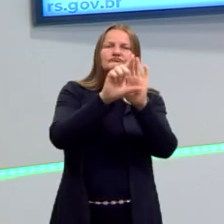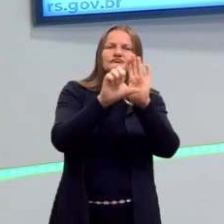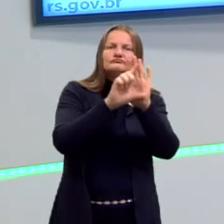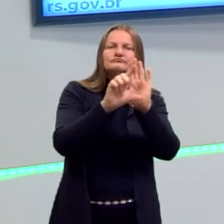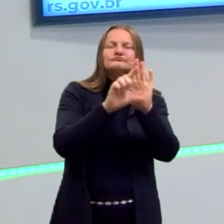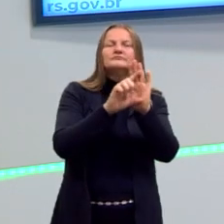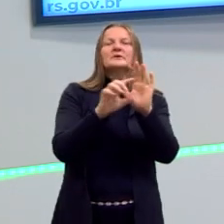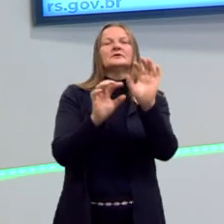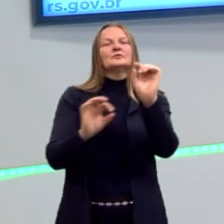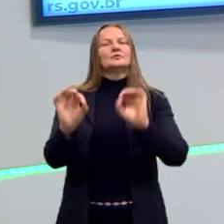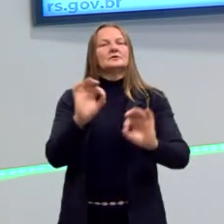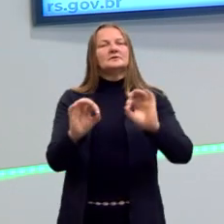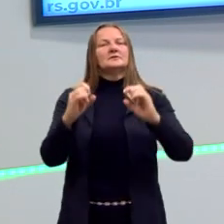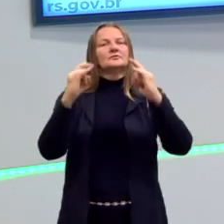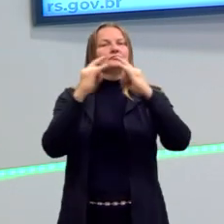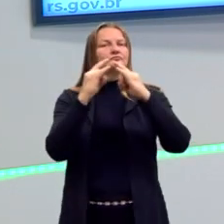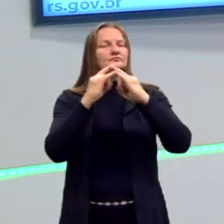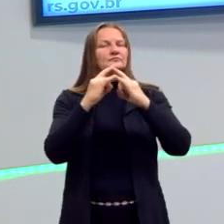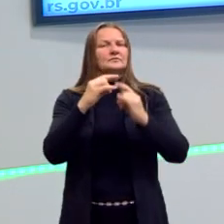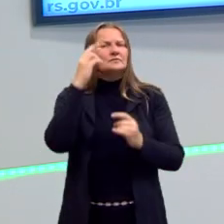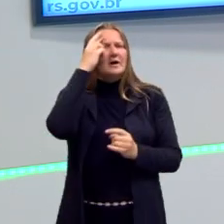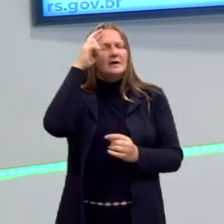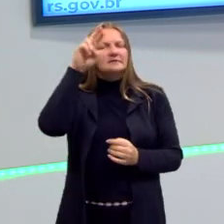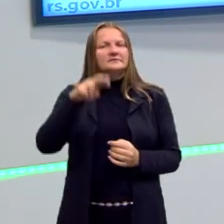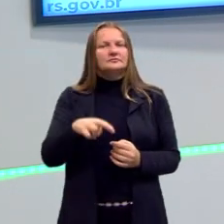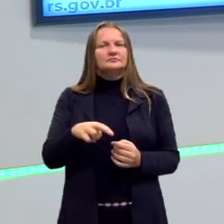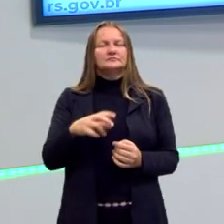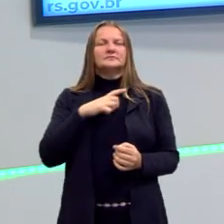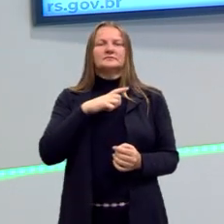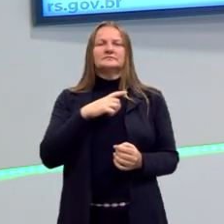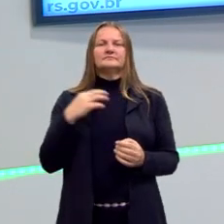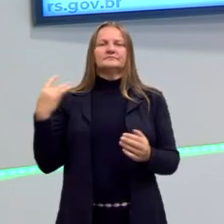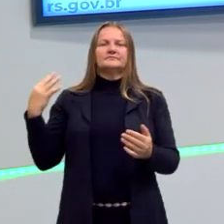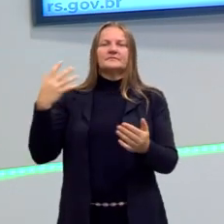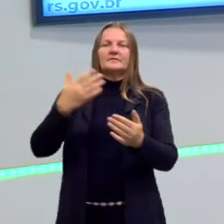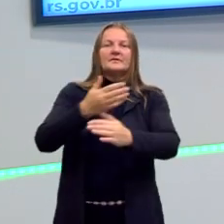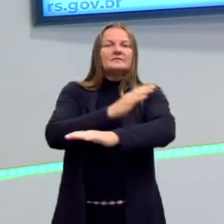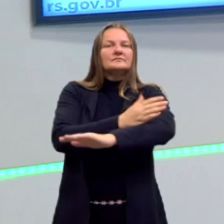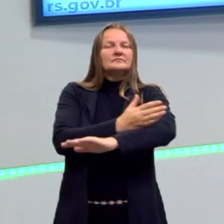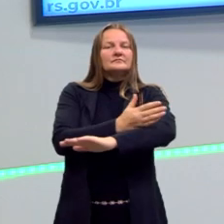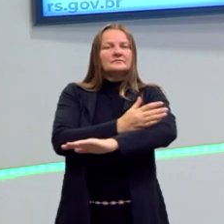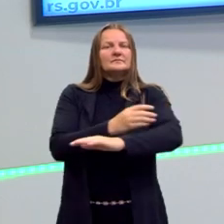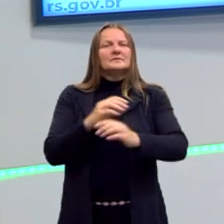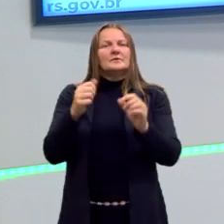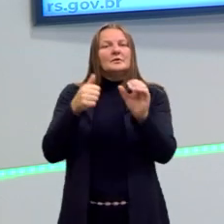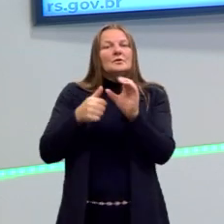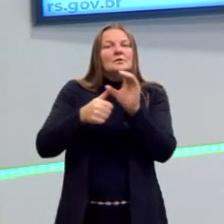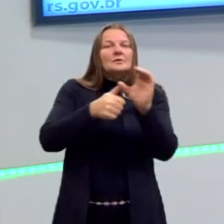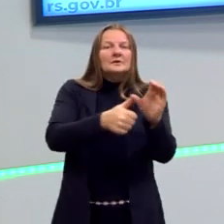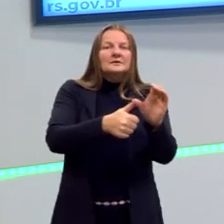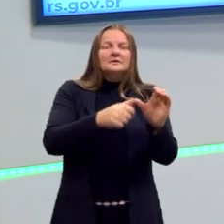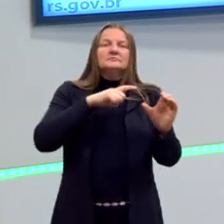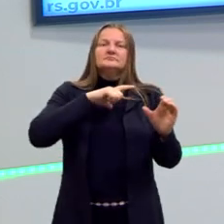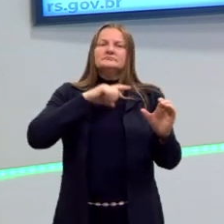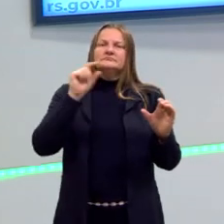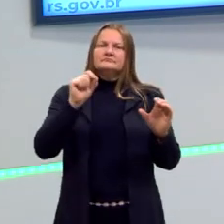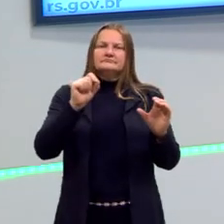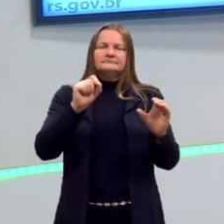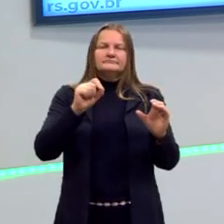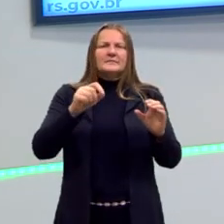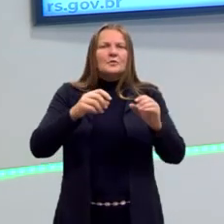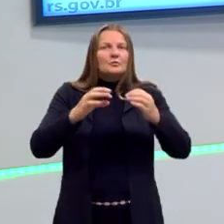a organização estatal baseada na razão. Então, nós viemos da Idade Média, em que o cristianismo é que